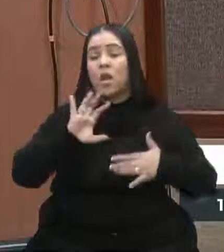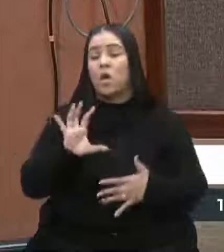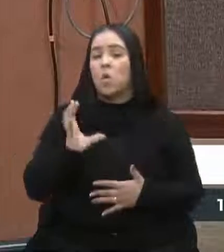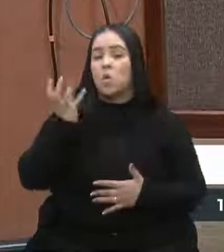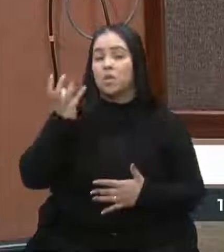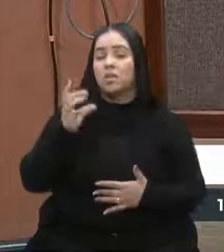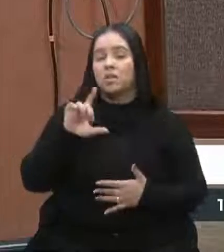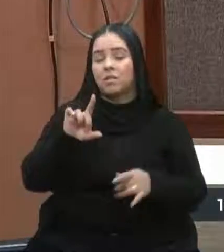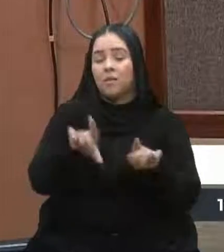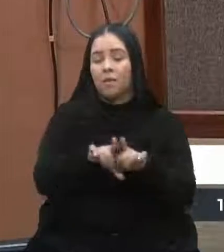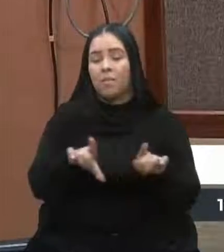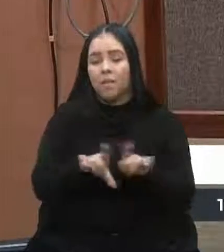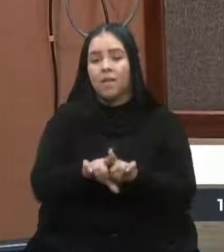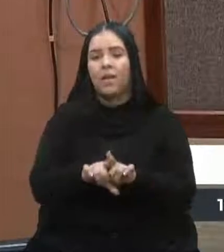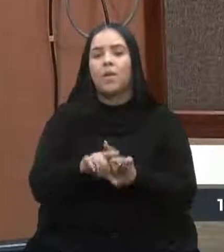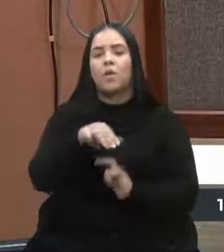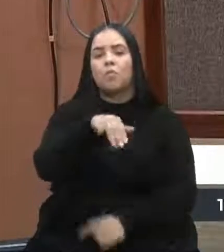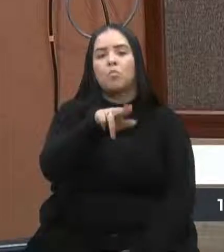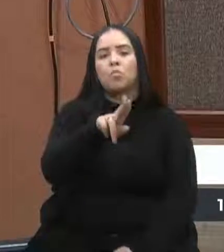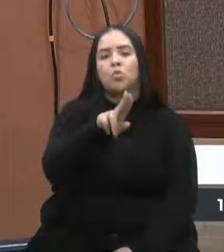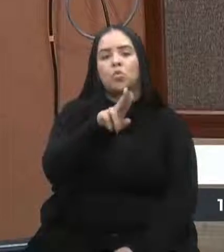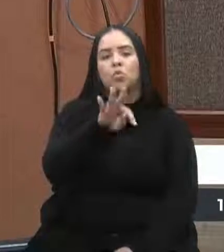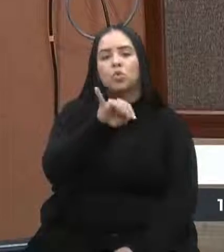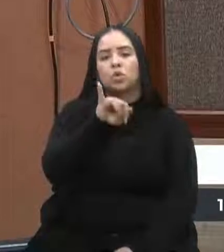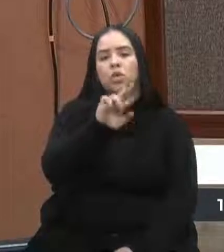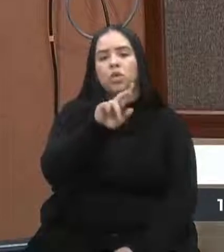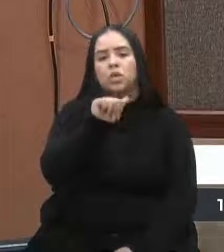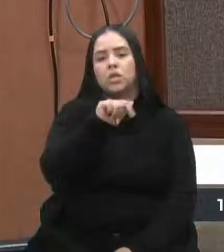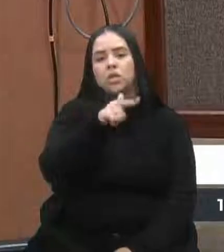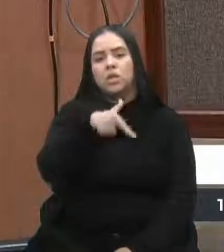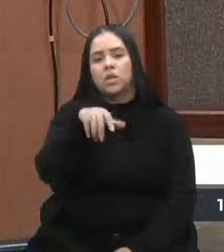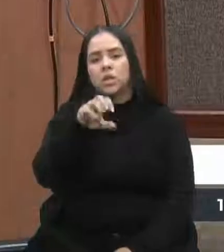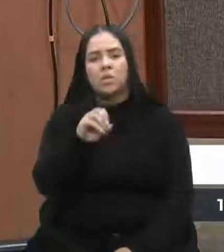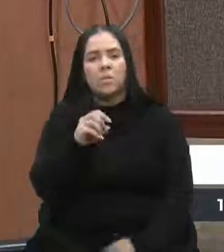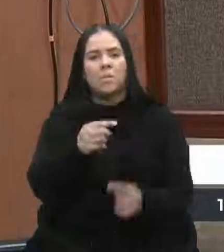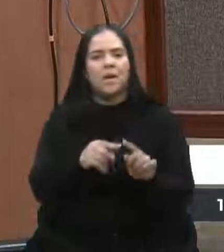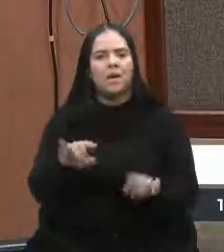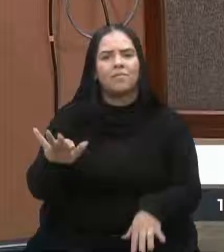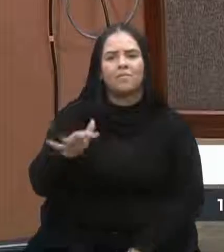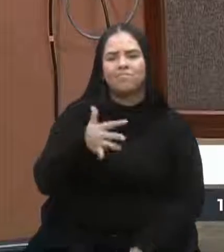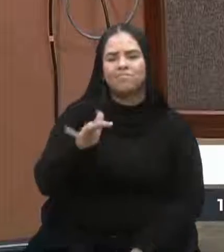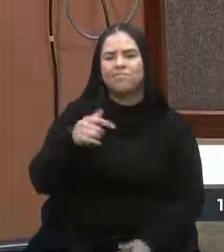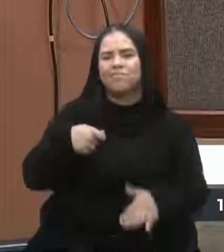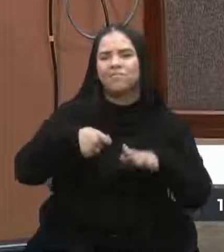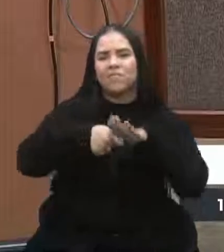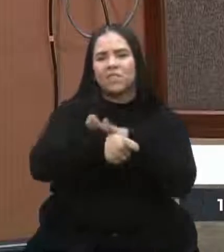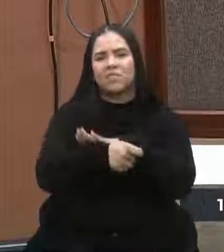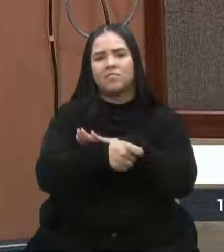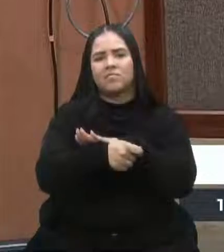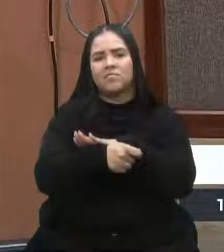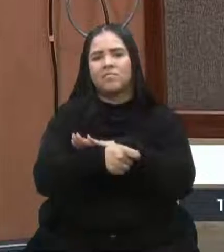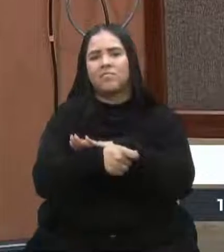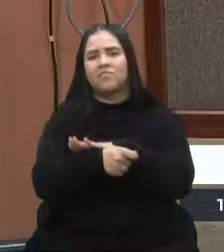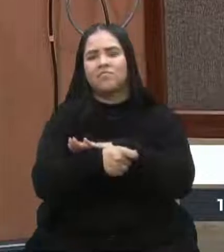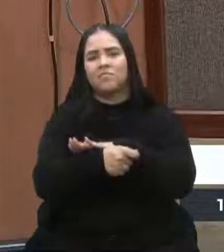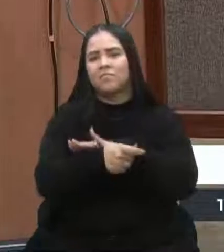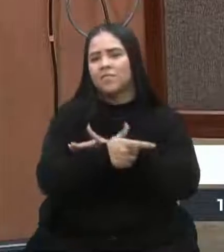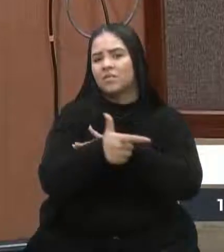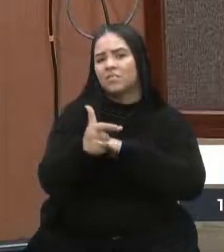que tem, sim, sido feita para tentar resolver, mas aí, às vezes, é um investimento que o retorno